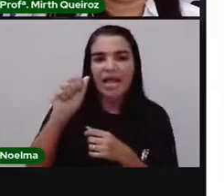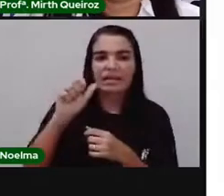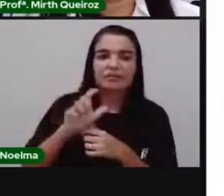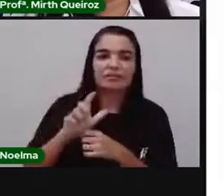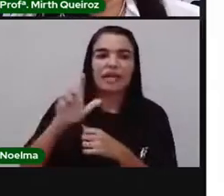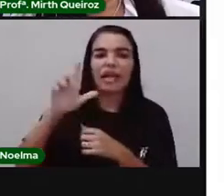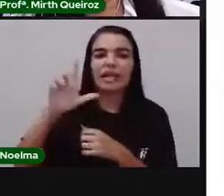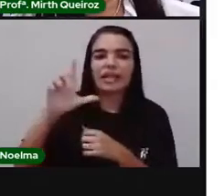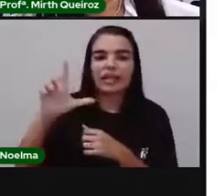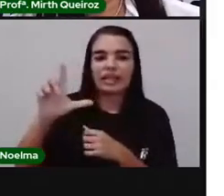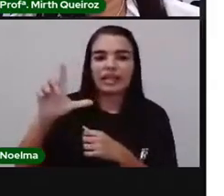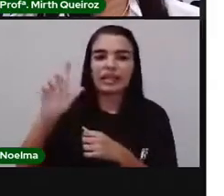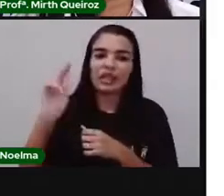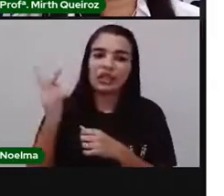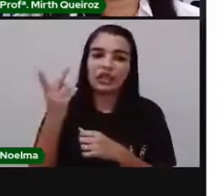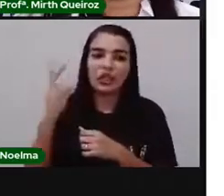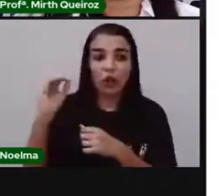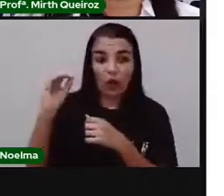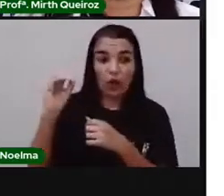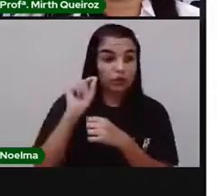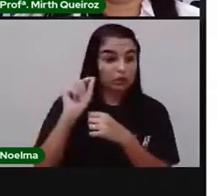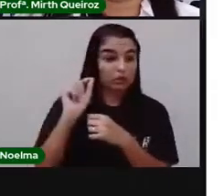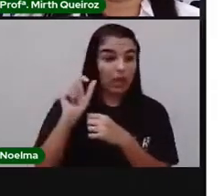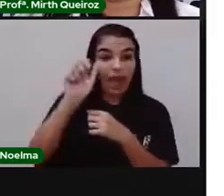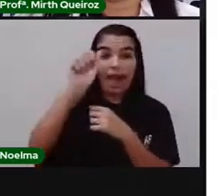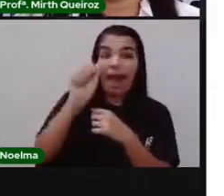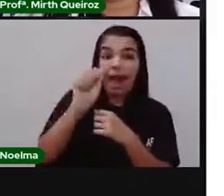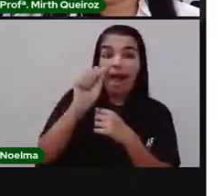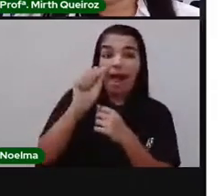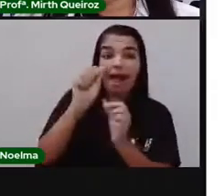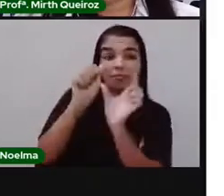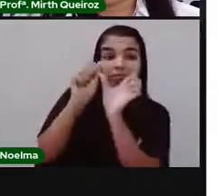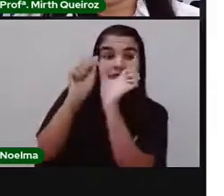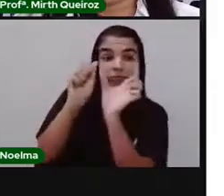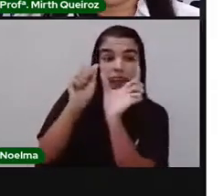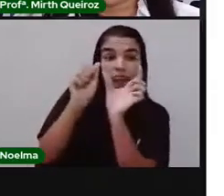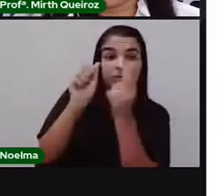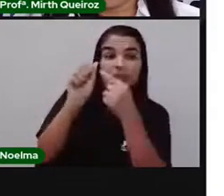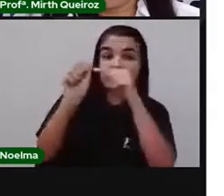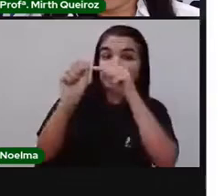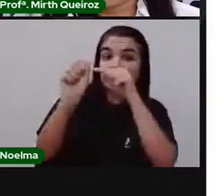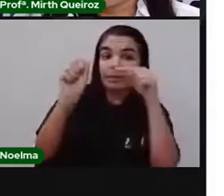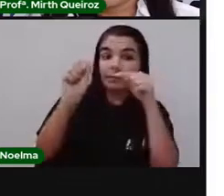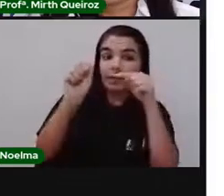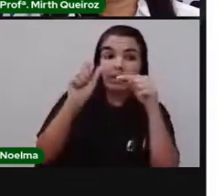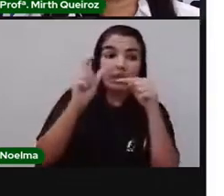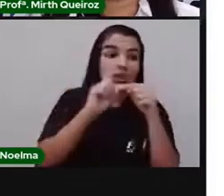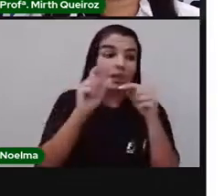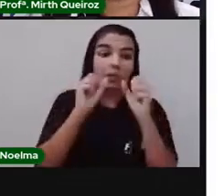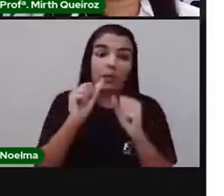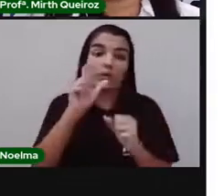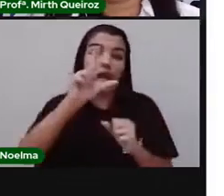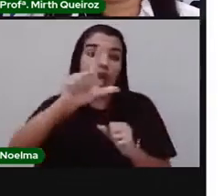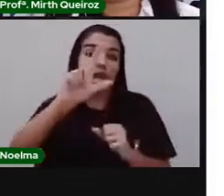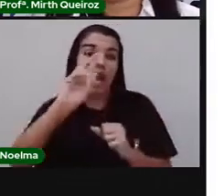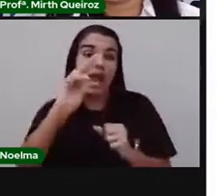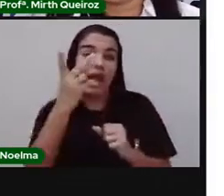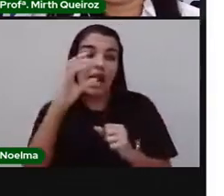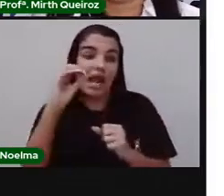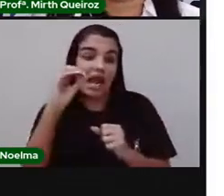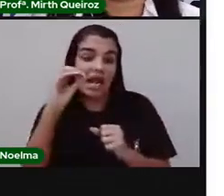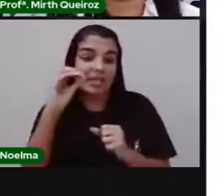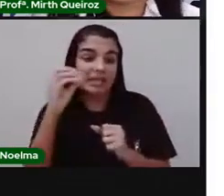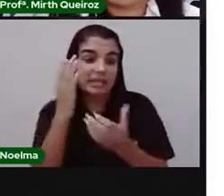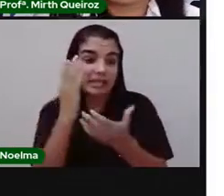A, lho. Isso significa que o L, o H e o O não podem ficar separados. Então, se não dá para eu